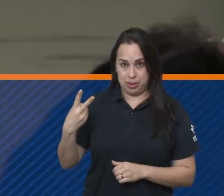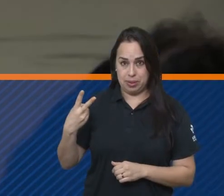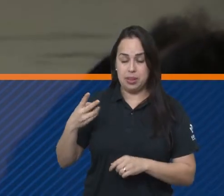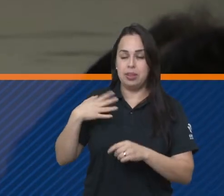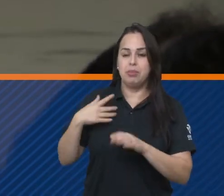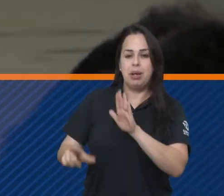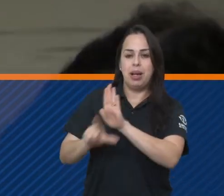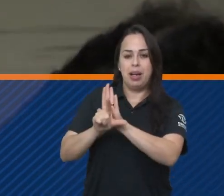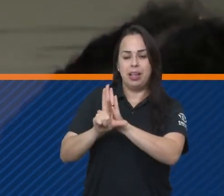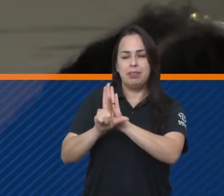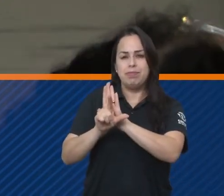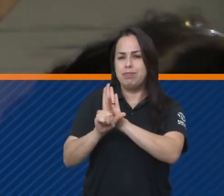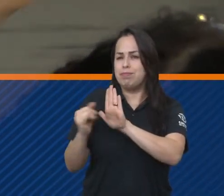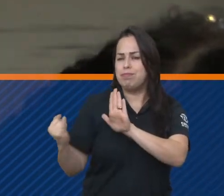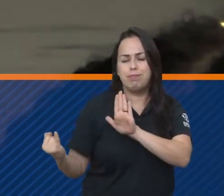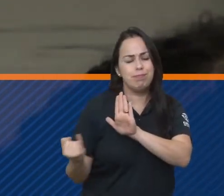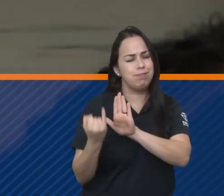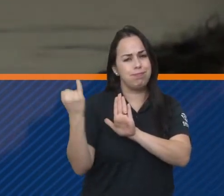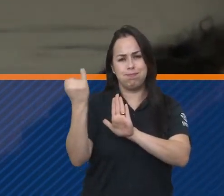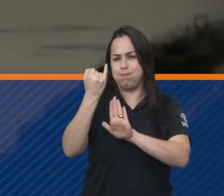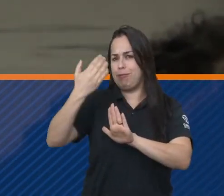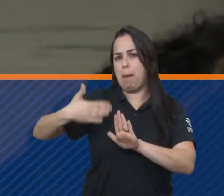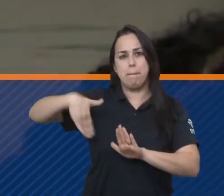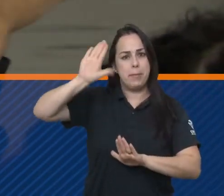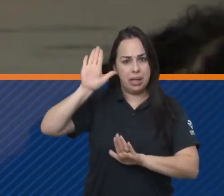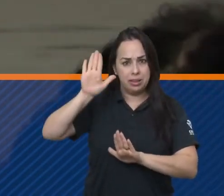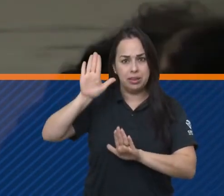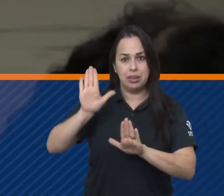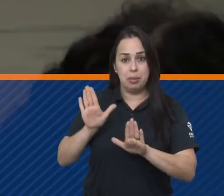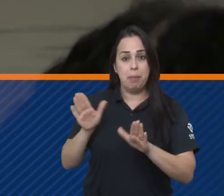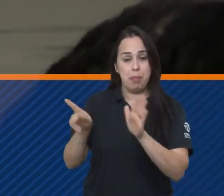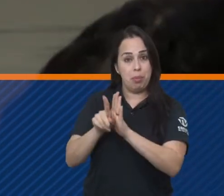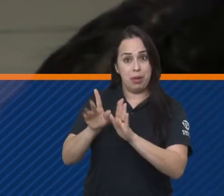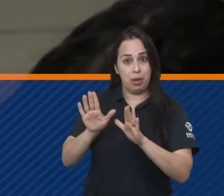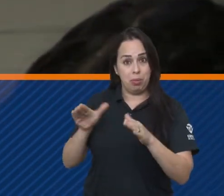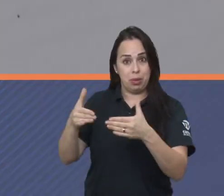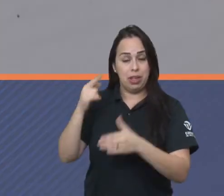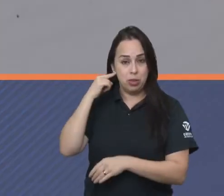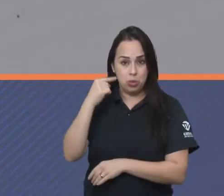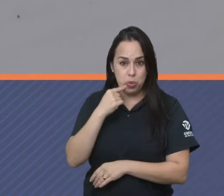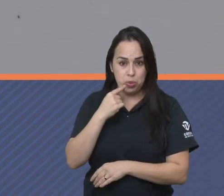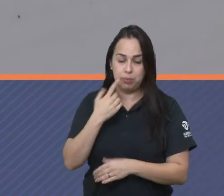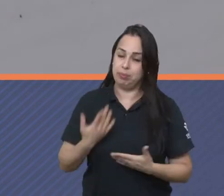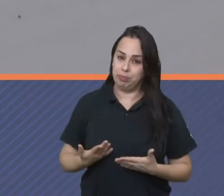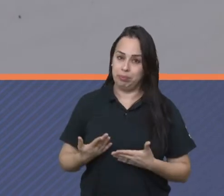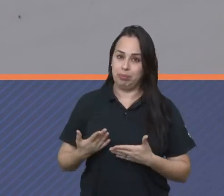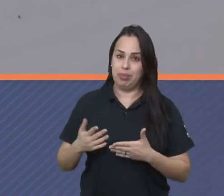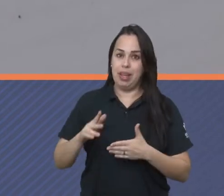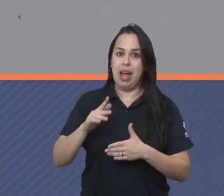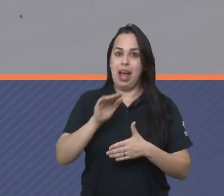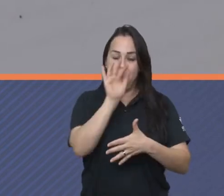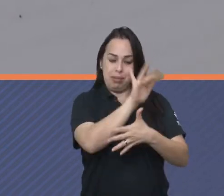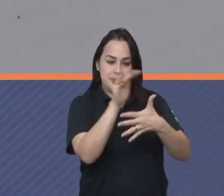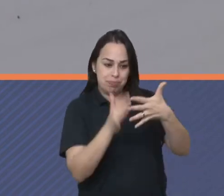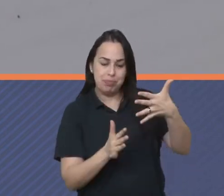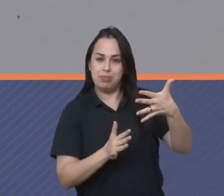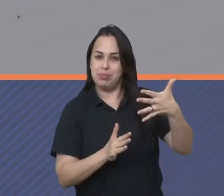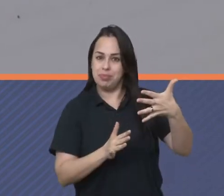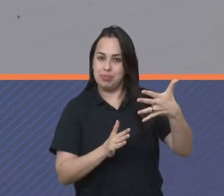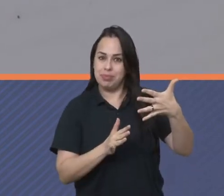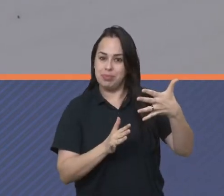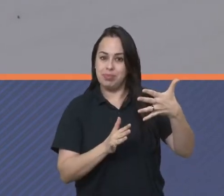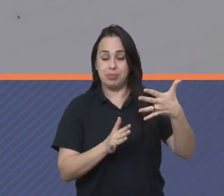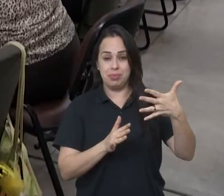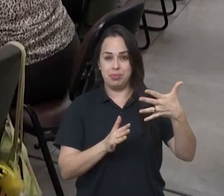lei que é considerada uma das mais importantes para a comunidade surda brasileira. A partir dela, a língua brasileira de